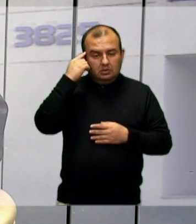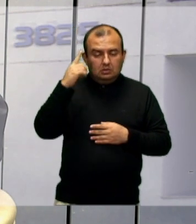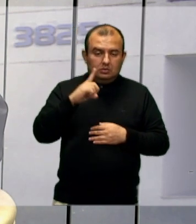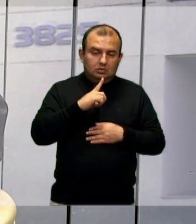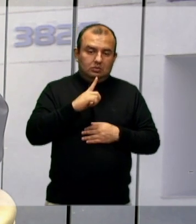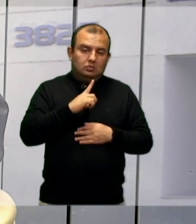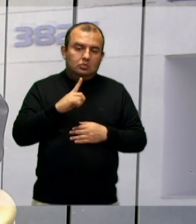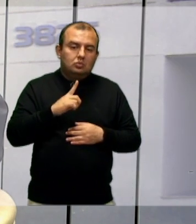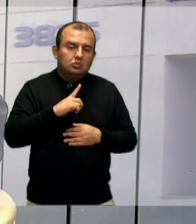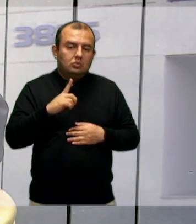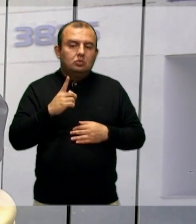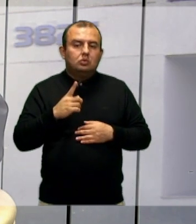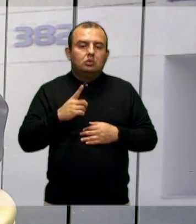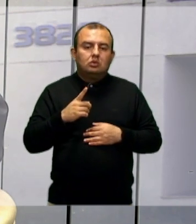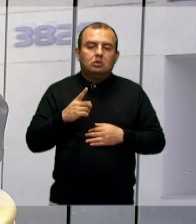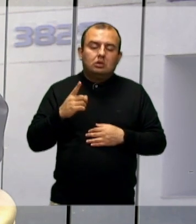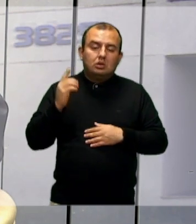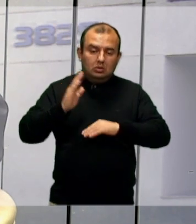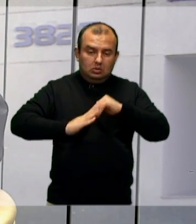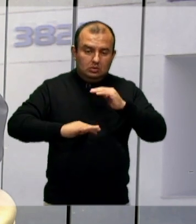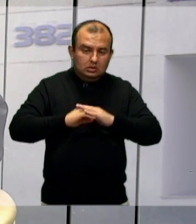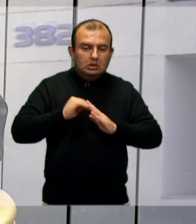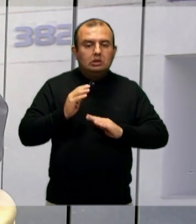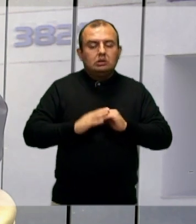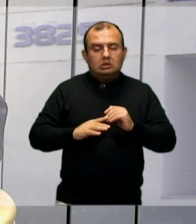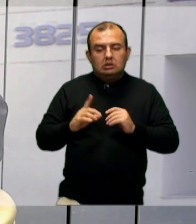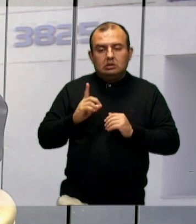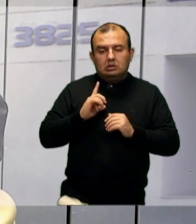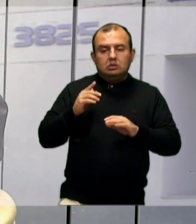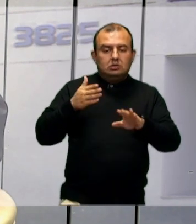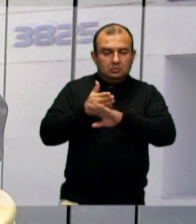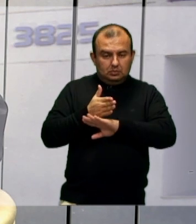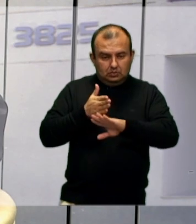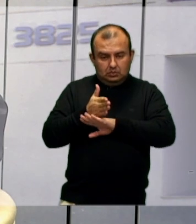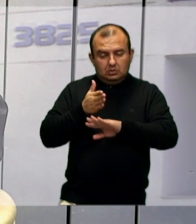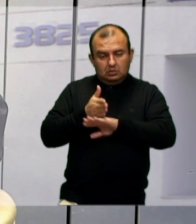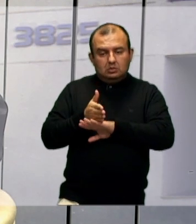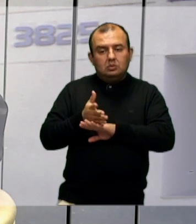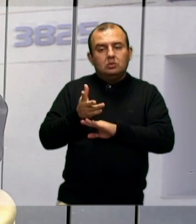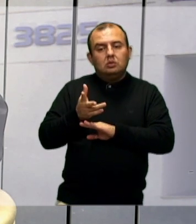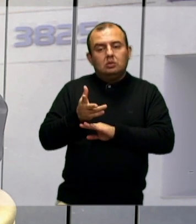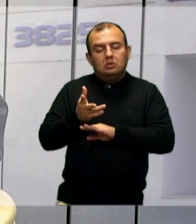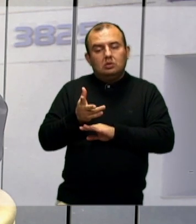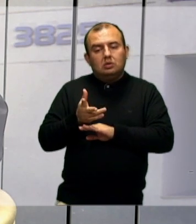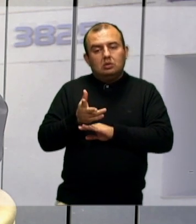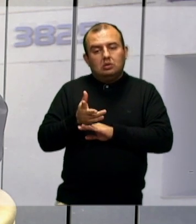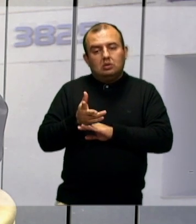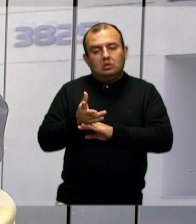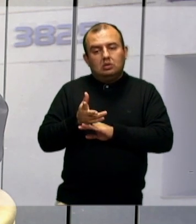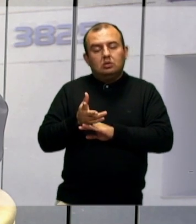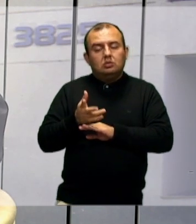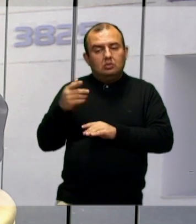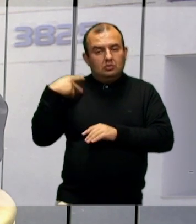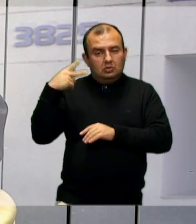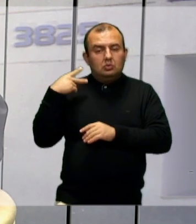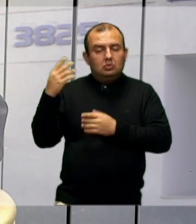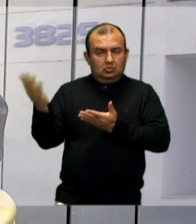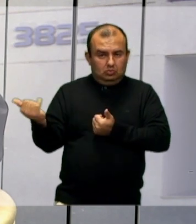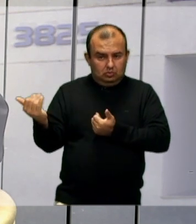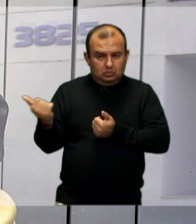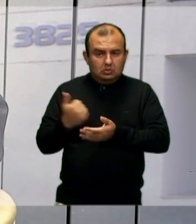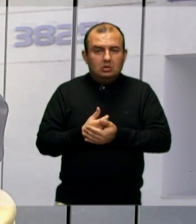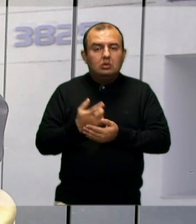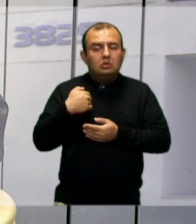eu botei em prática na época, para mim, né, estar participando da prefeita de Verdo Mirim, né, e